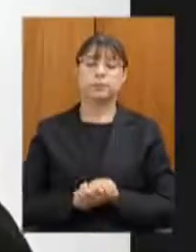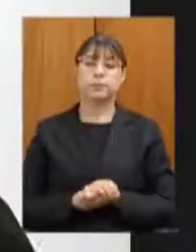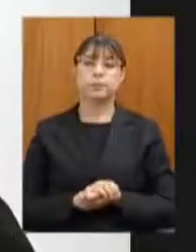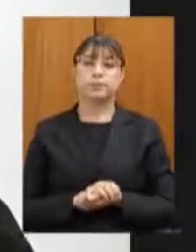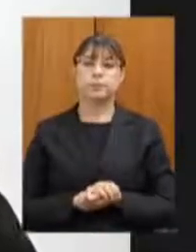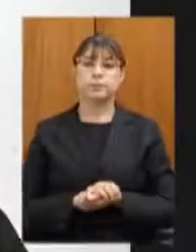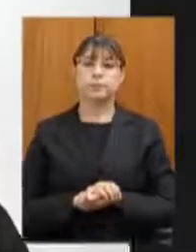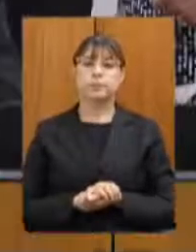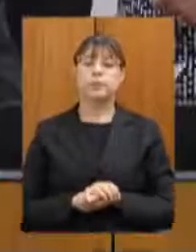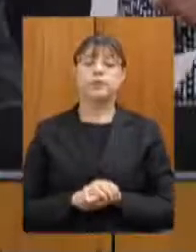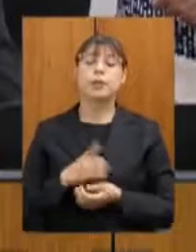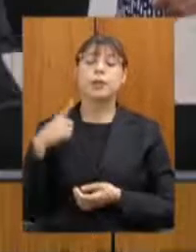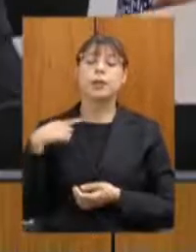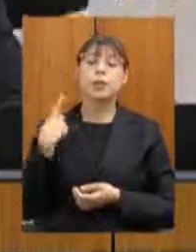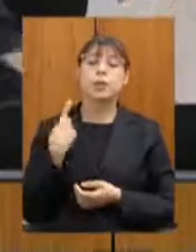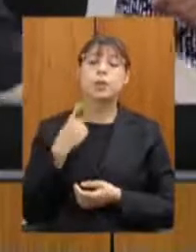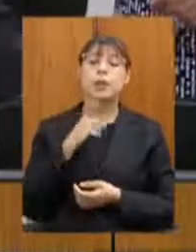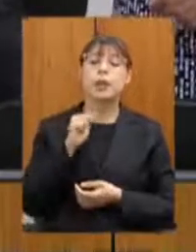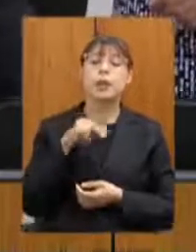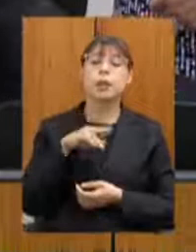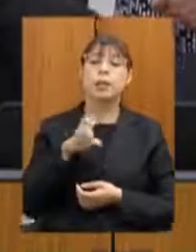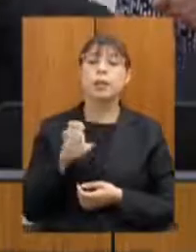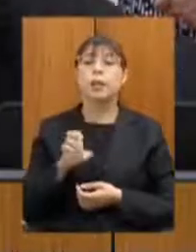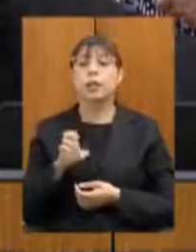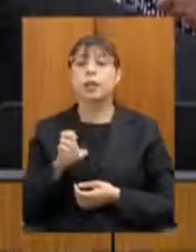como voto deputado André Quintão